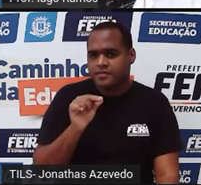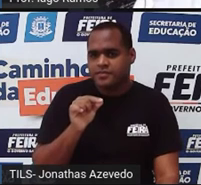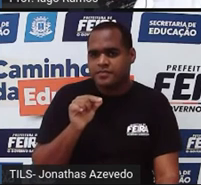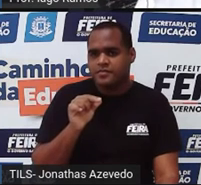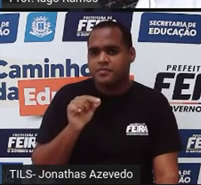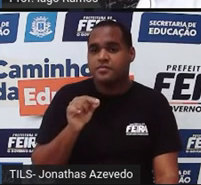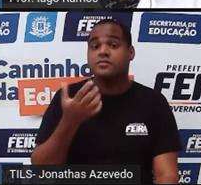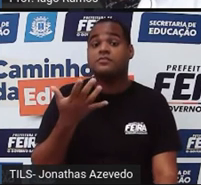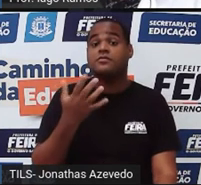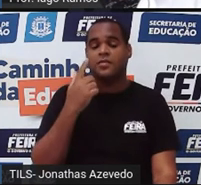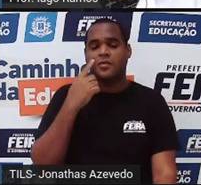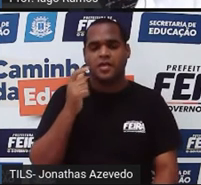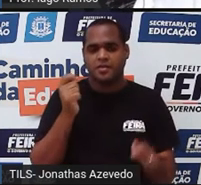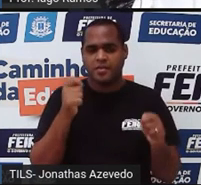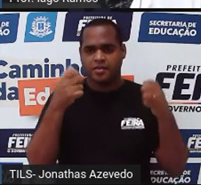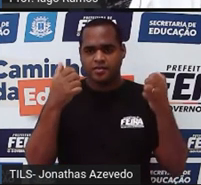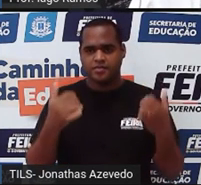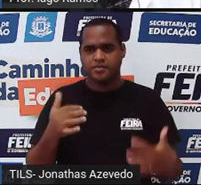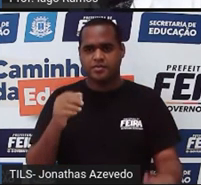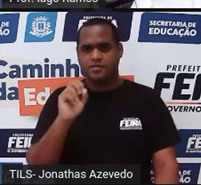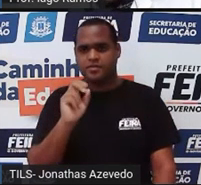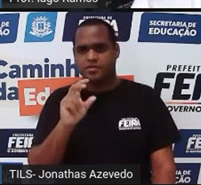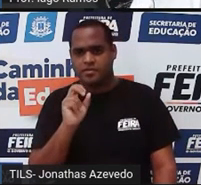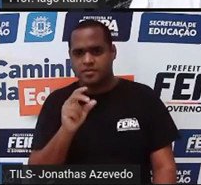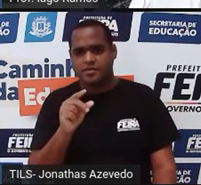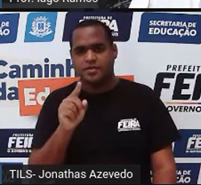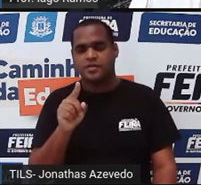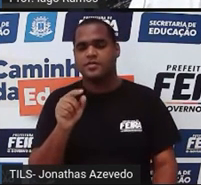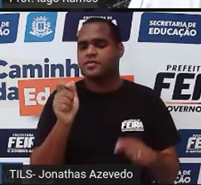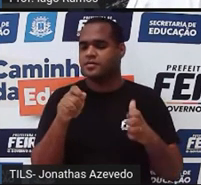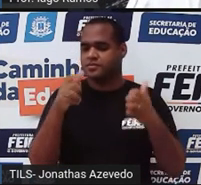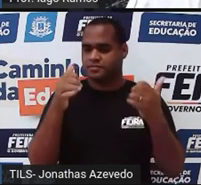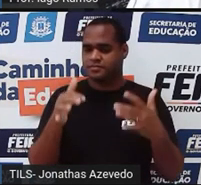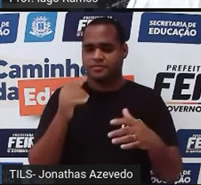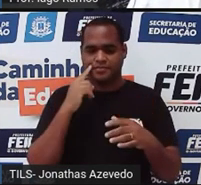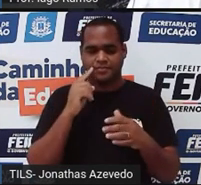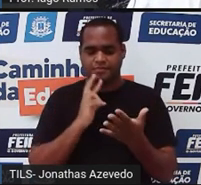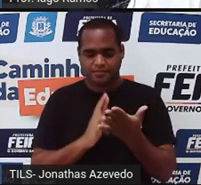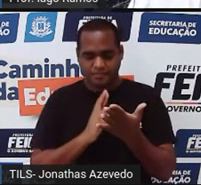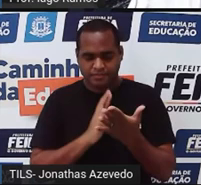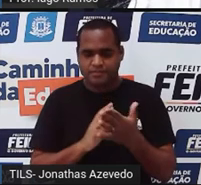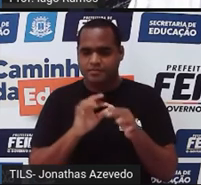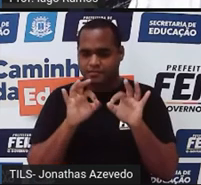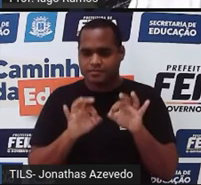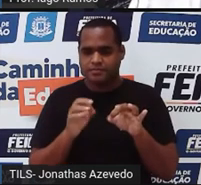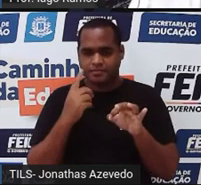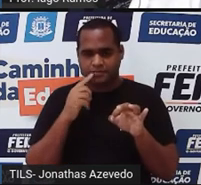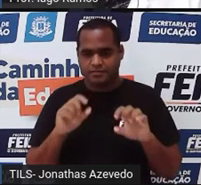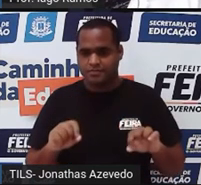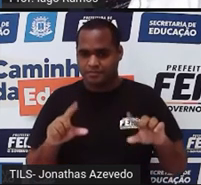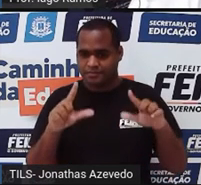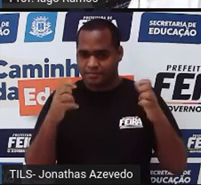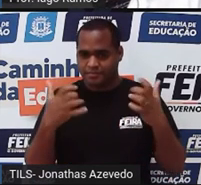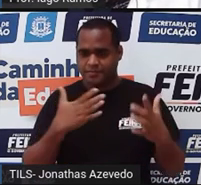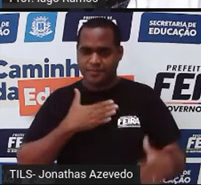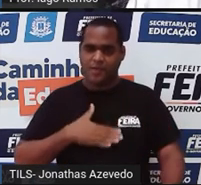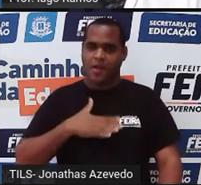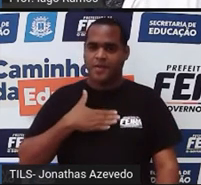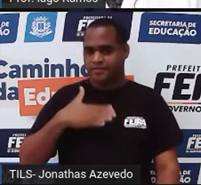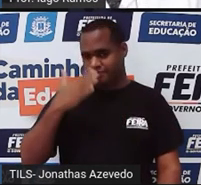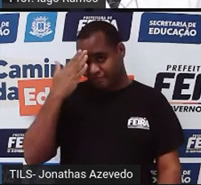multiplicativo. Vem comigo aqui. A gente vai rascunhar isso na tela, tá bom? Com muita calma para a gente entender.